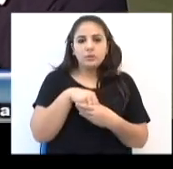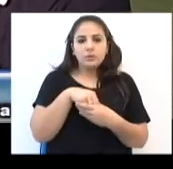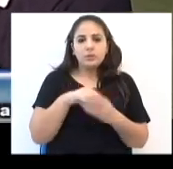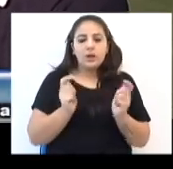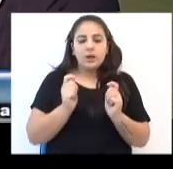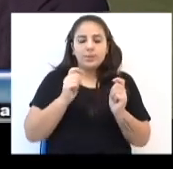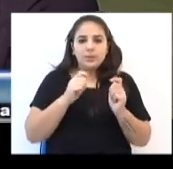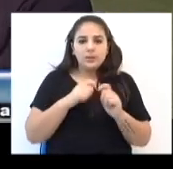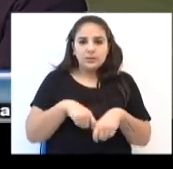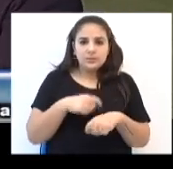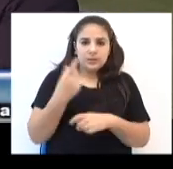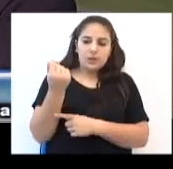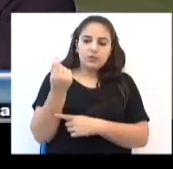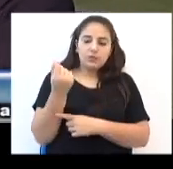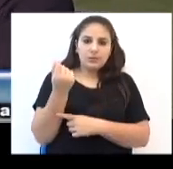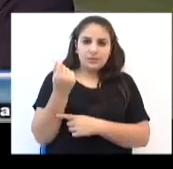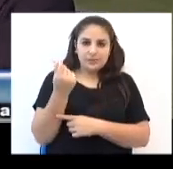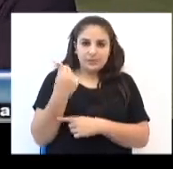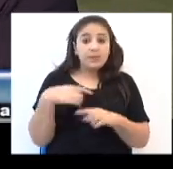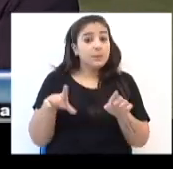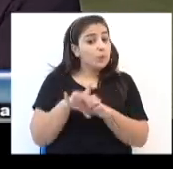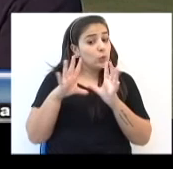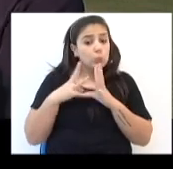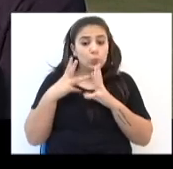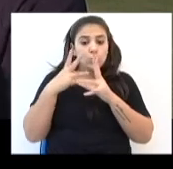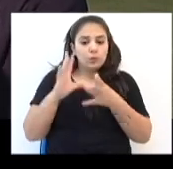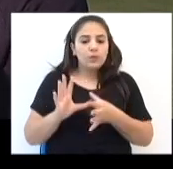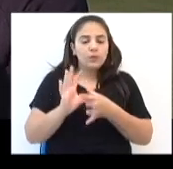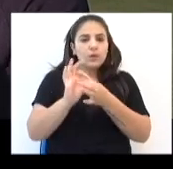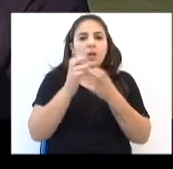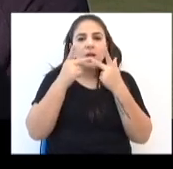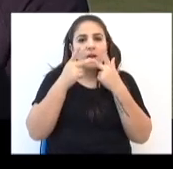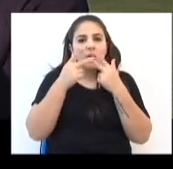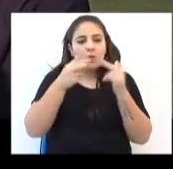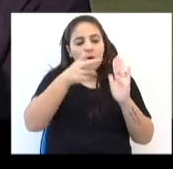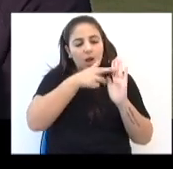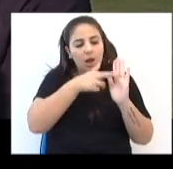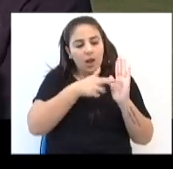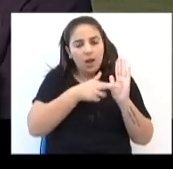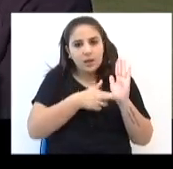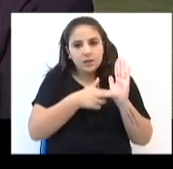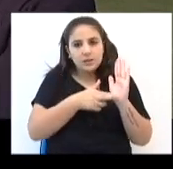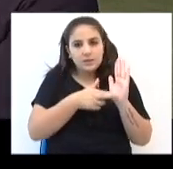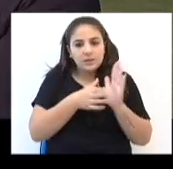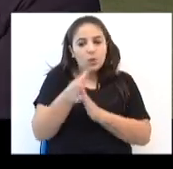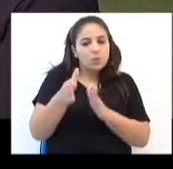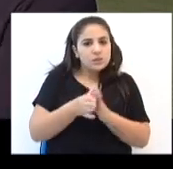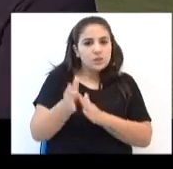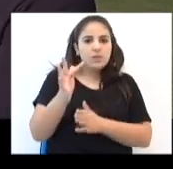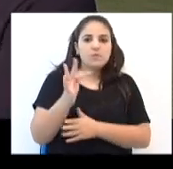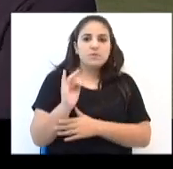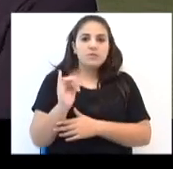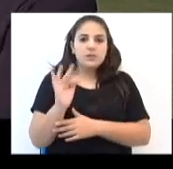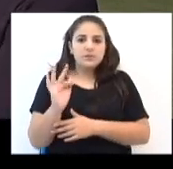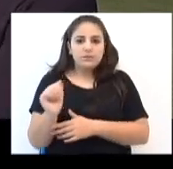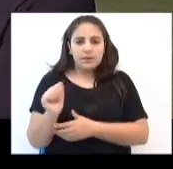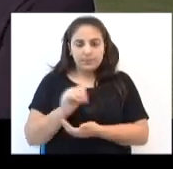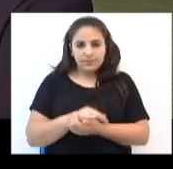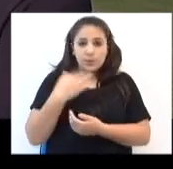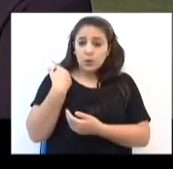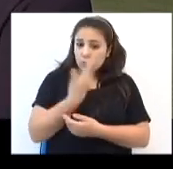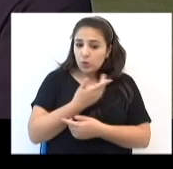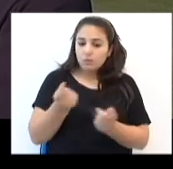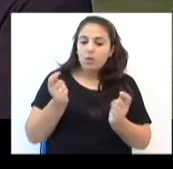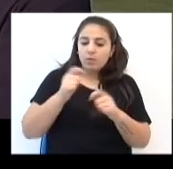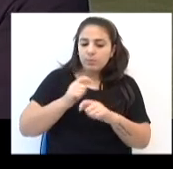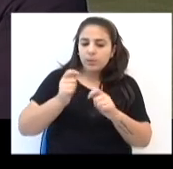da nossa condição financeira, tudo isso foi feito conforme o caderno de recomendações da FIFA. Então o que a gente